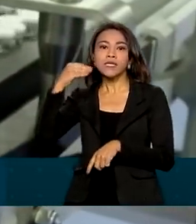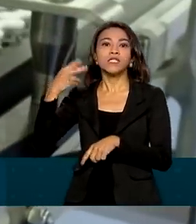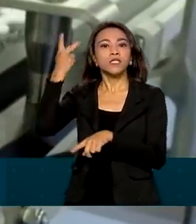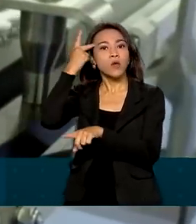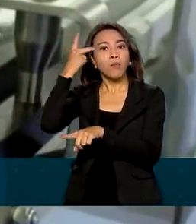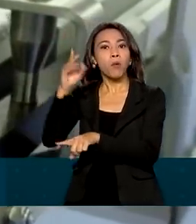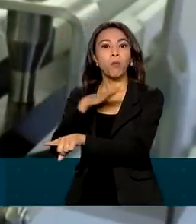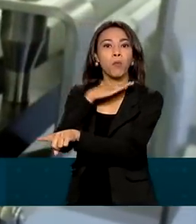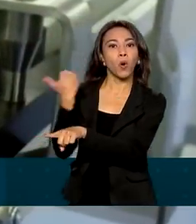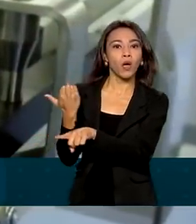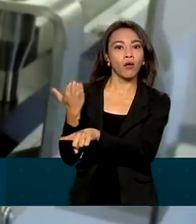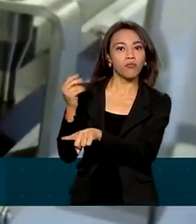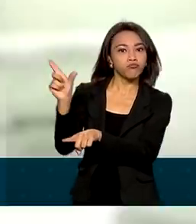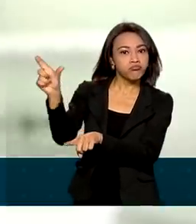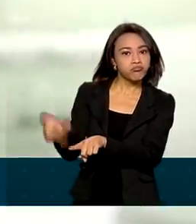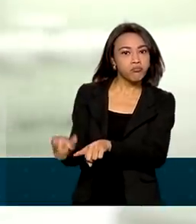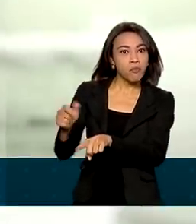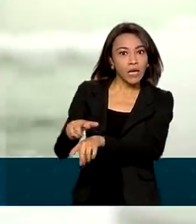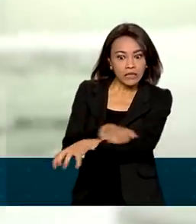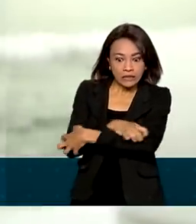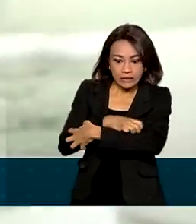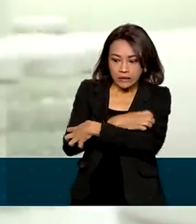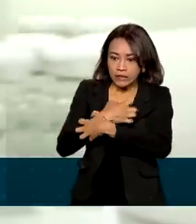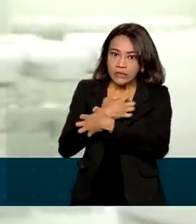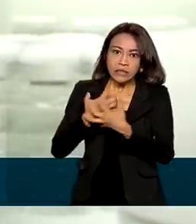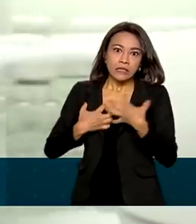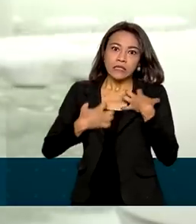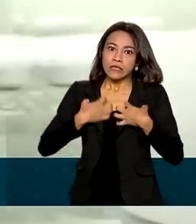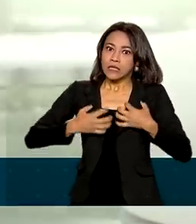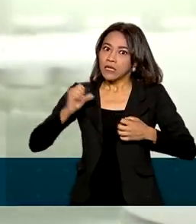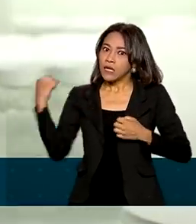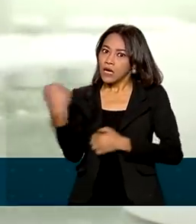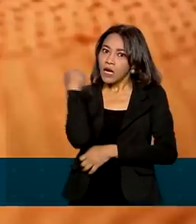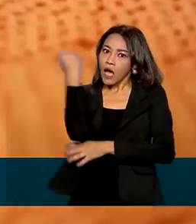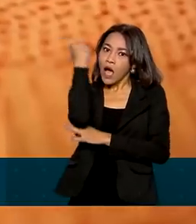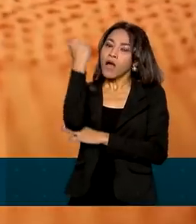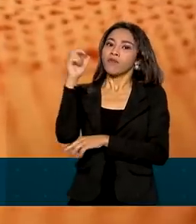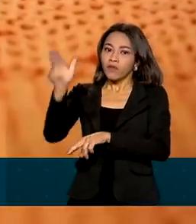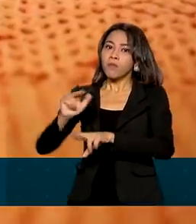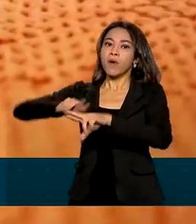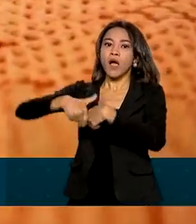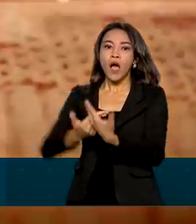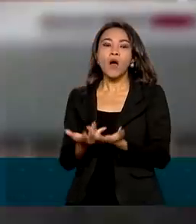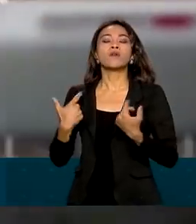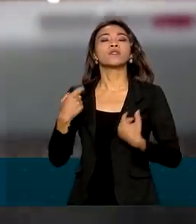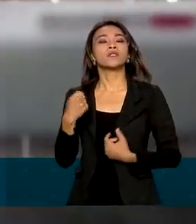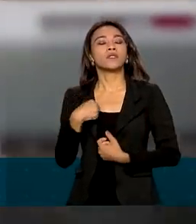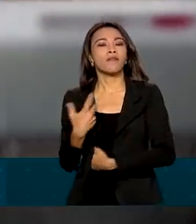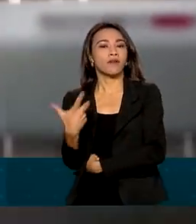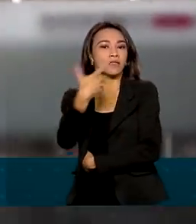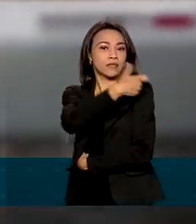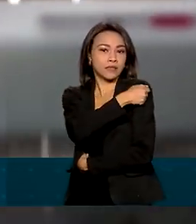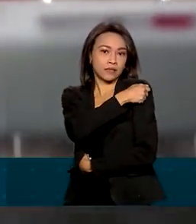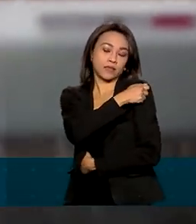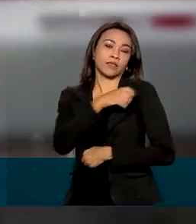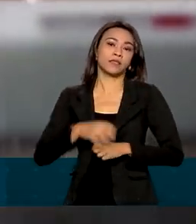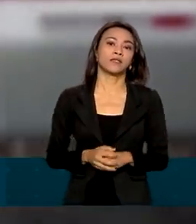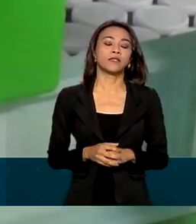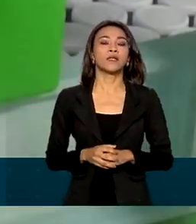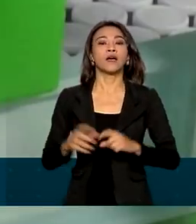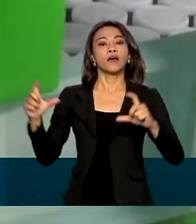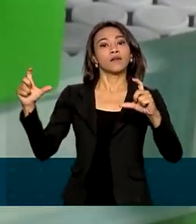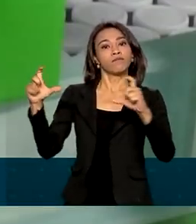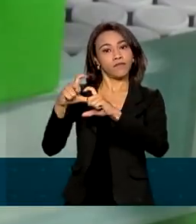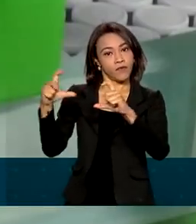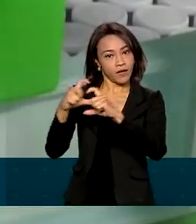morrido após ter reações adversas graves causadas pela vacina Pfizer. Essa hipótese, inclusive,